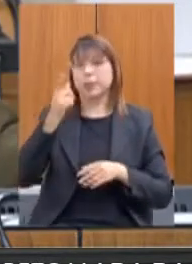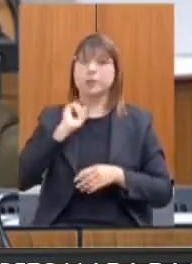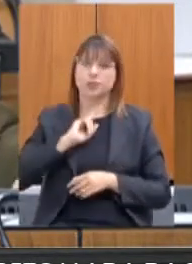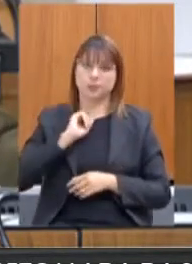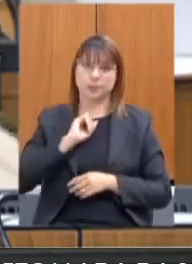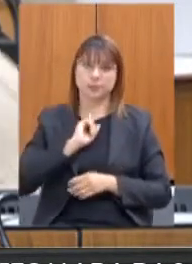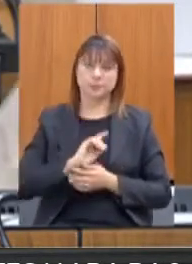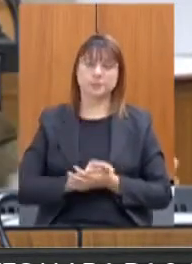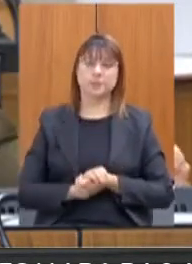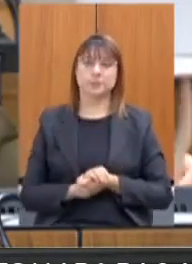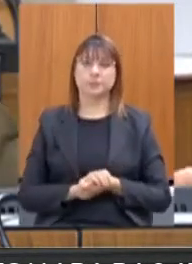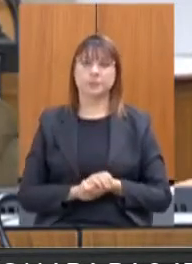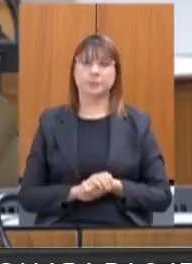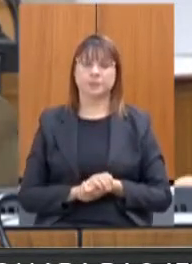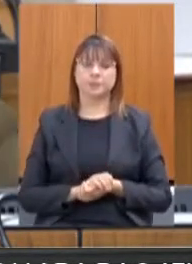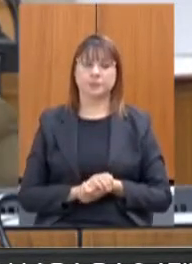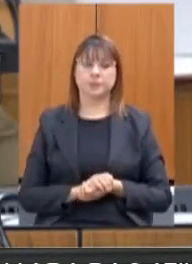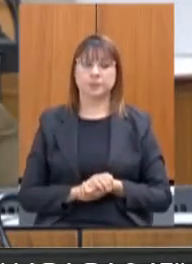cartilha.